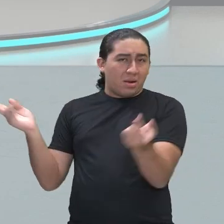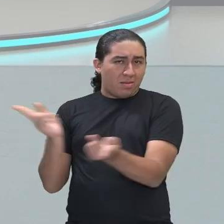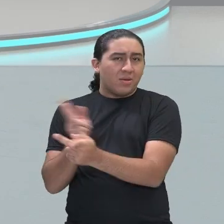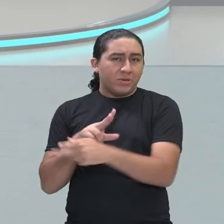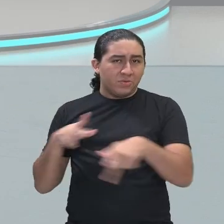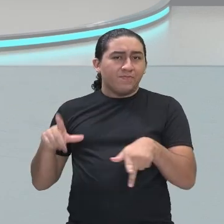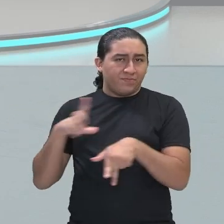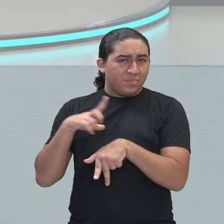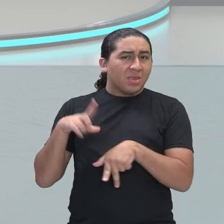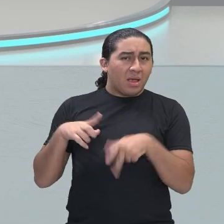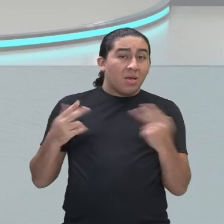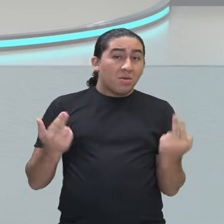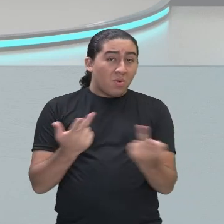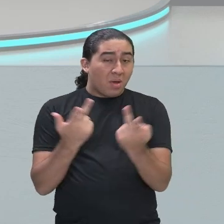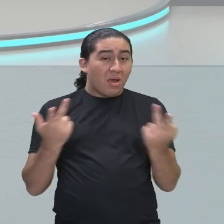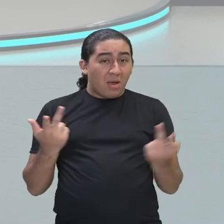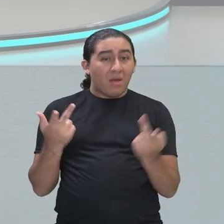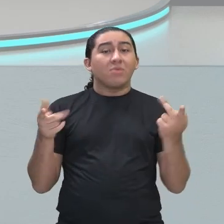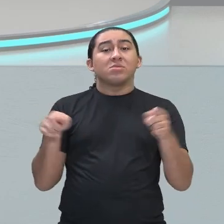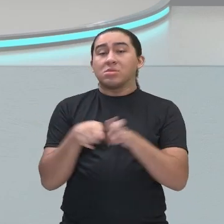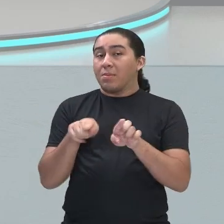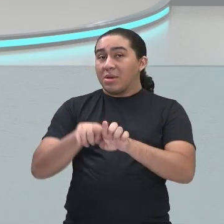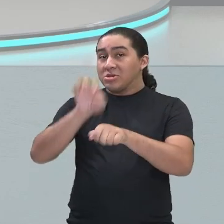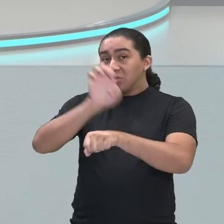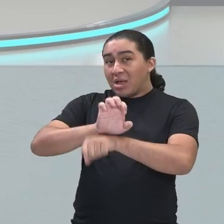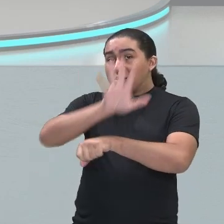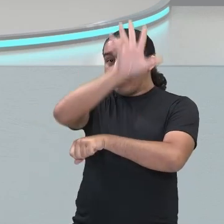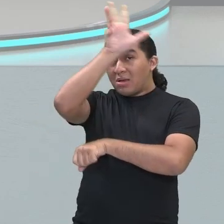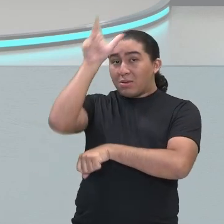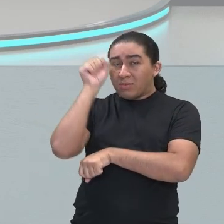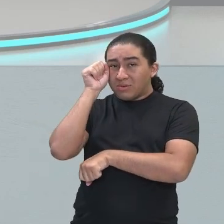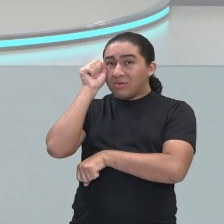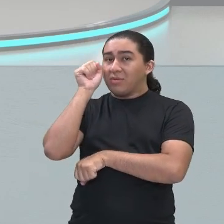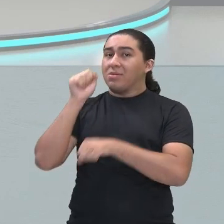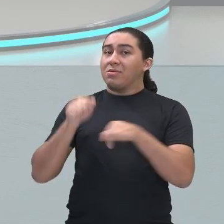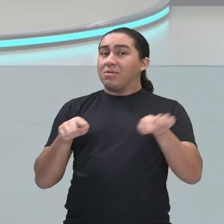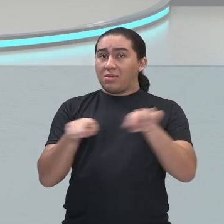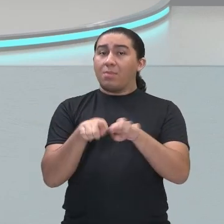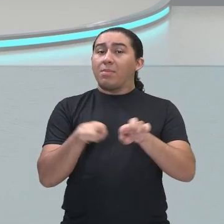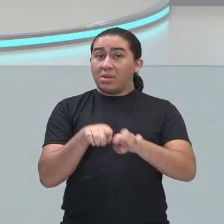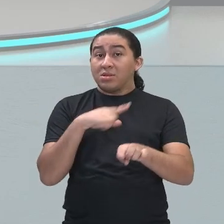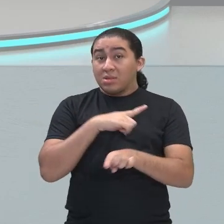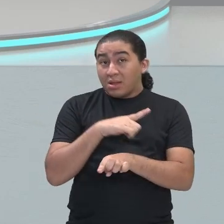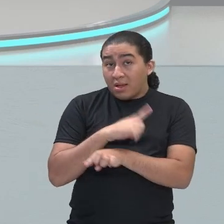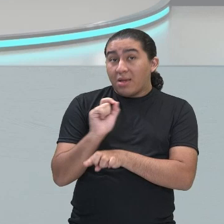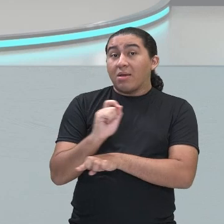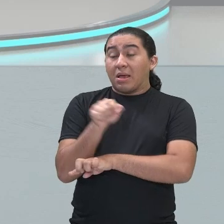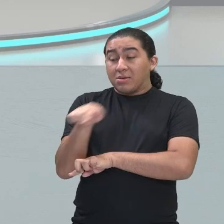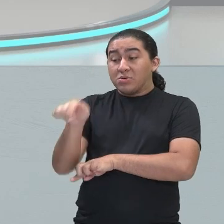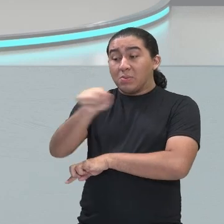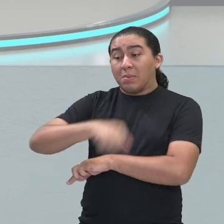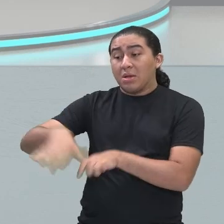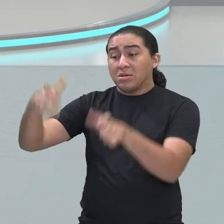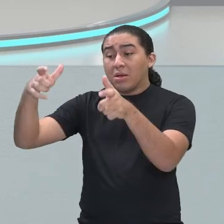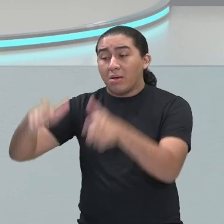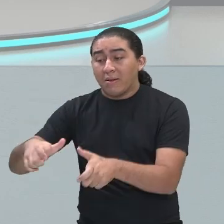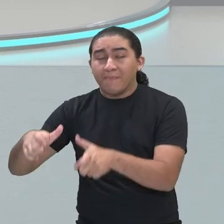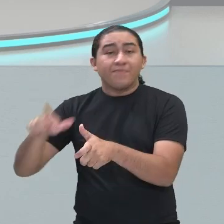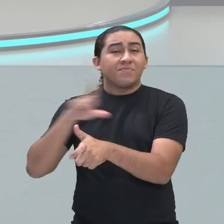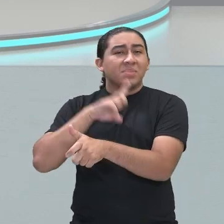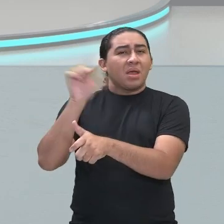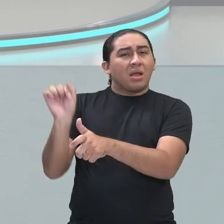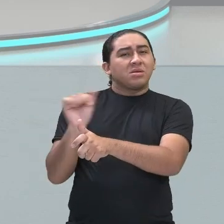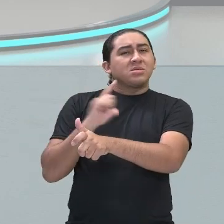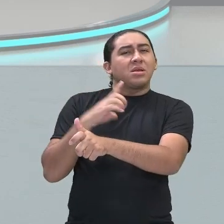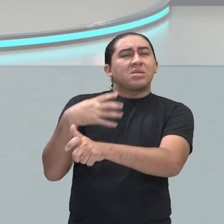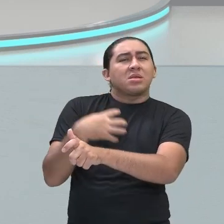temos no Amazonas também, né? Então, tem uma natureza que traz a inspiração que eles precisam. É a